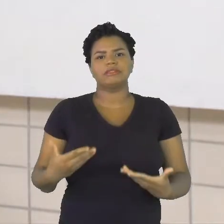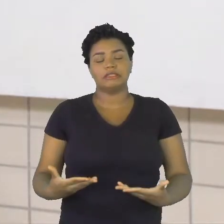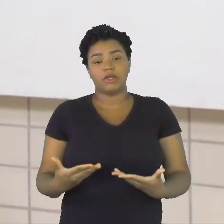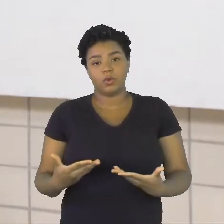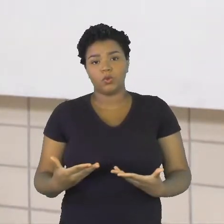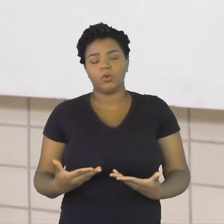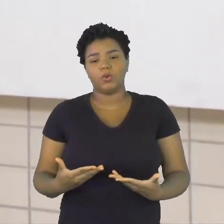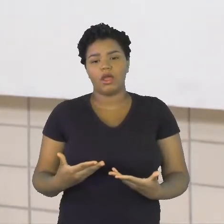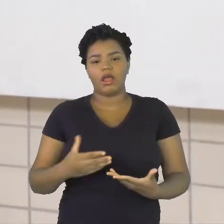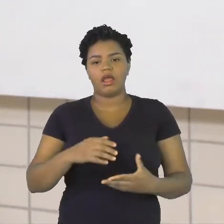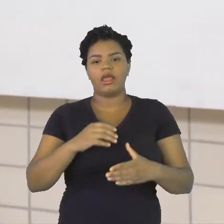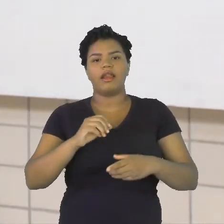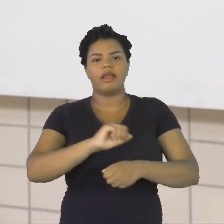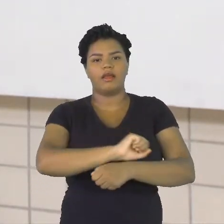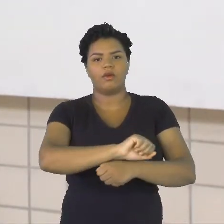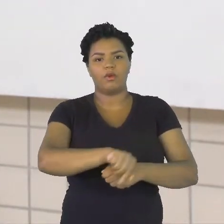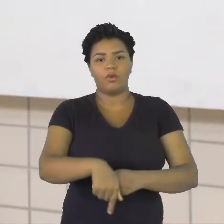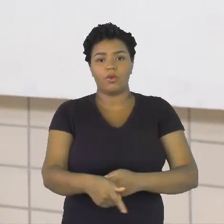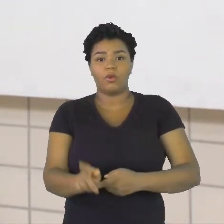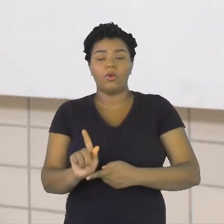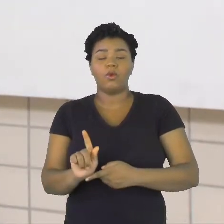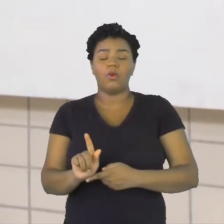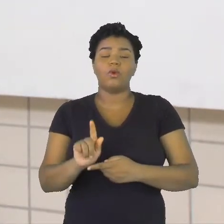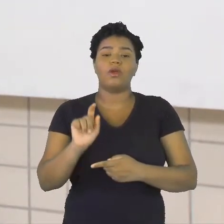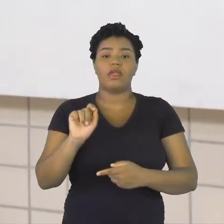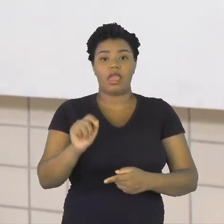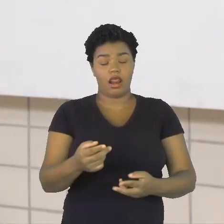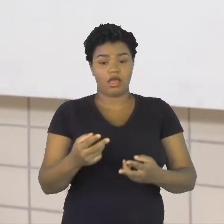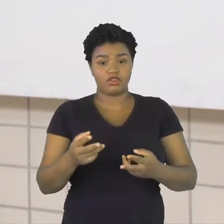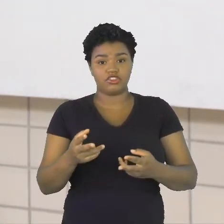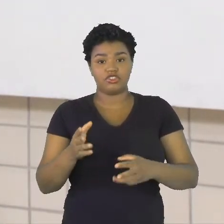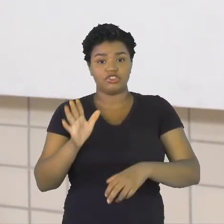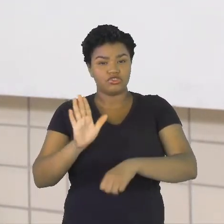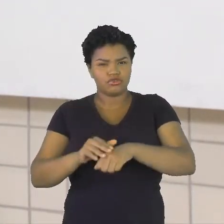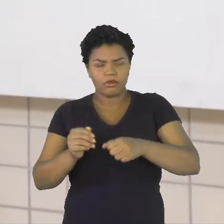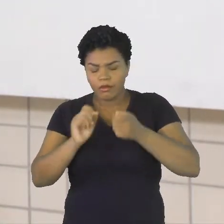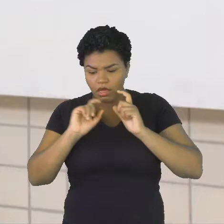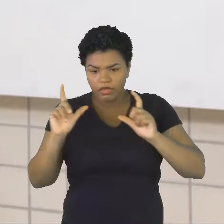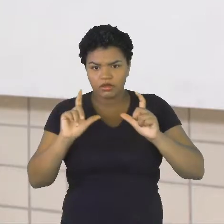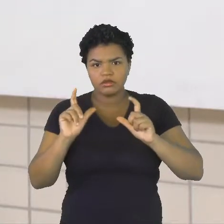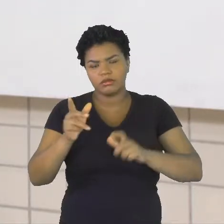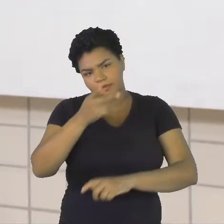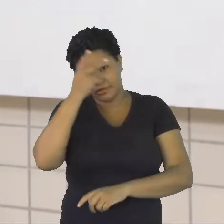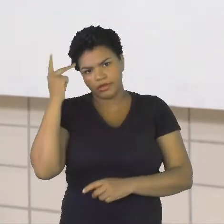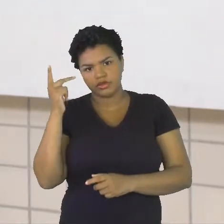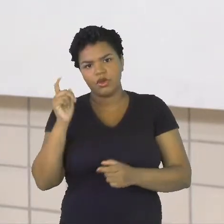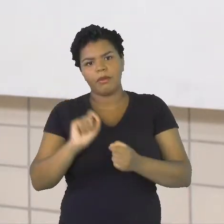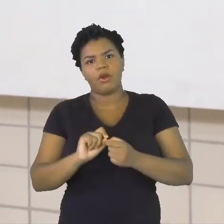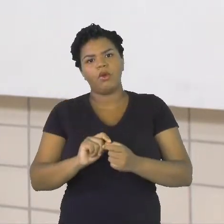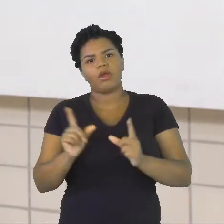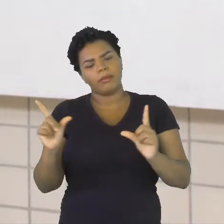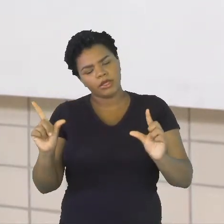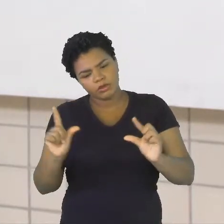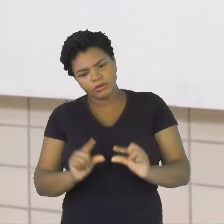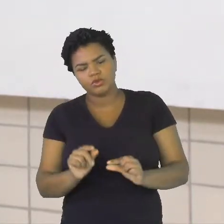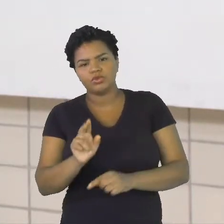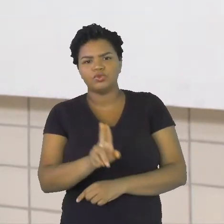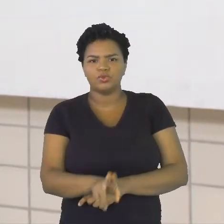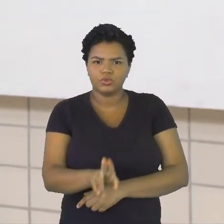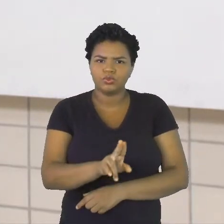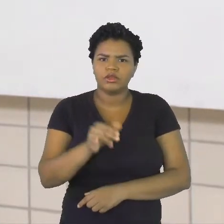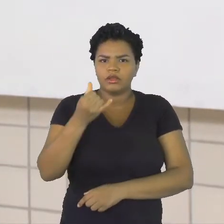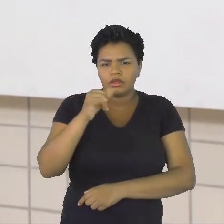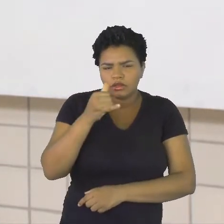ONG chama a atenção das pessoas para diminuir o consumo da